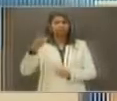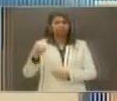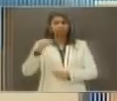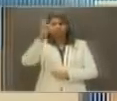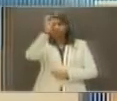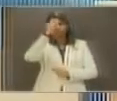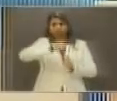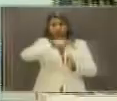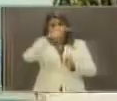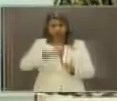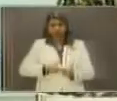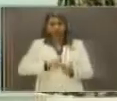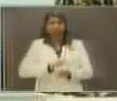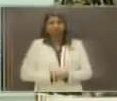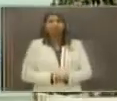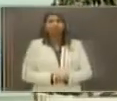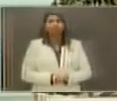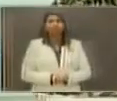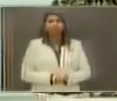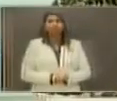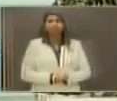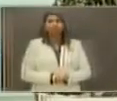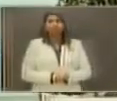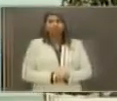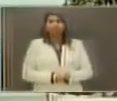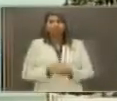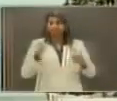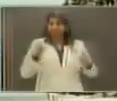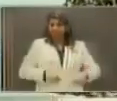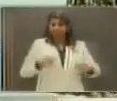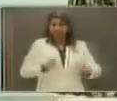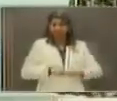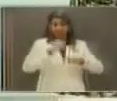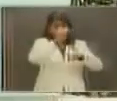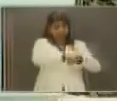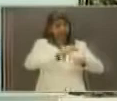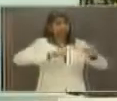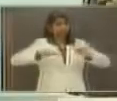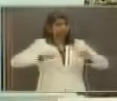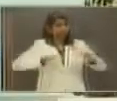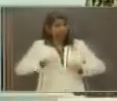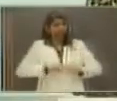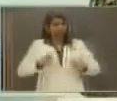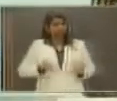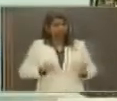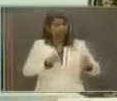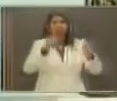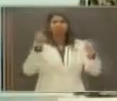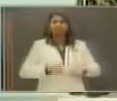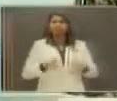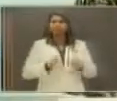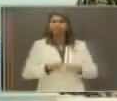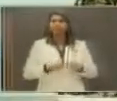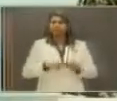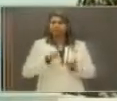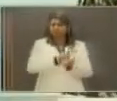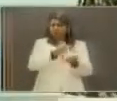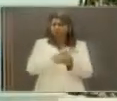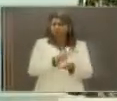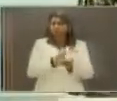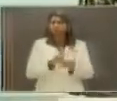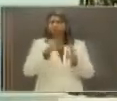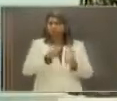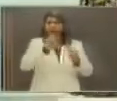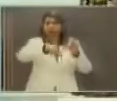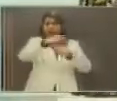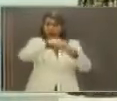para a tréplica. É. Para gerar emprego e renda, precisamos fortalecer o desenvolvimento econômico do nosso Estado.